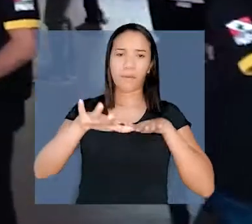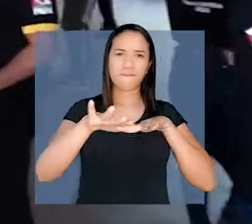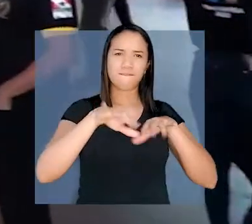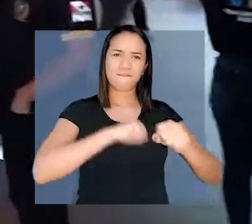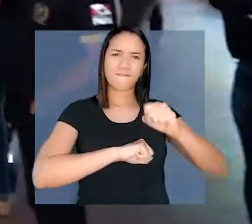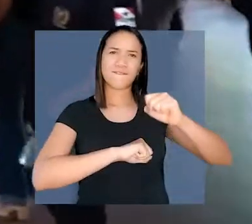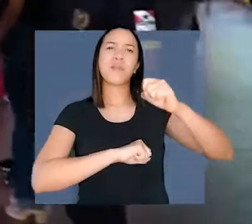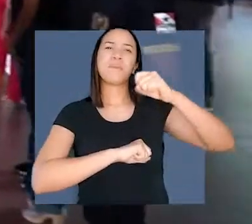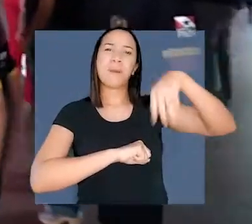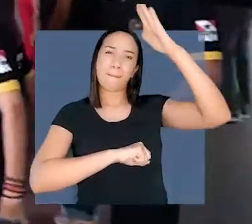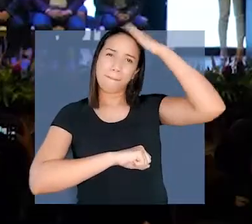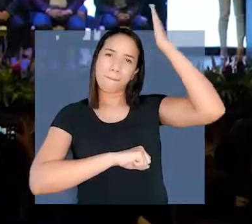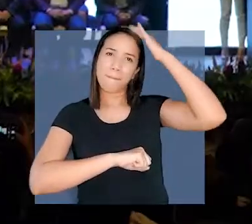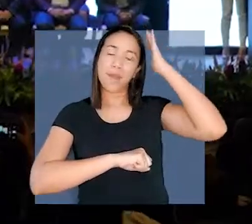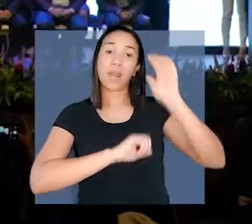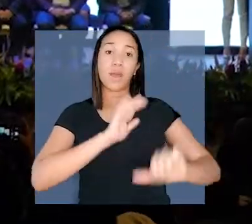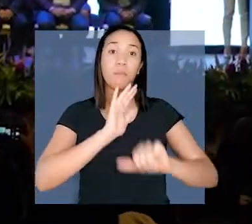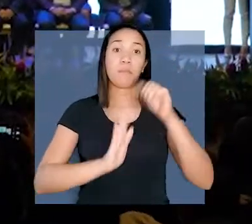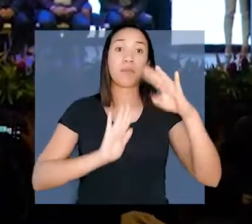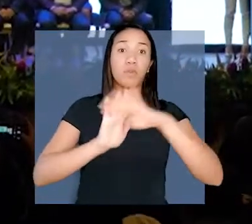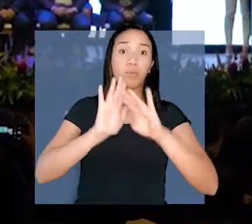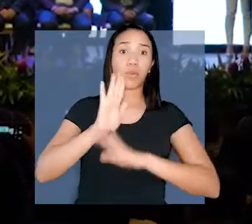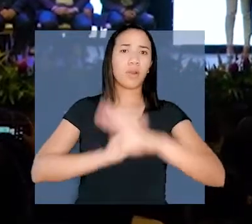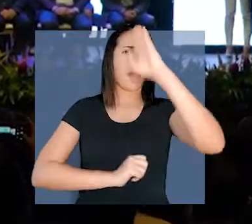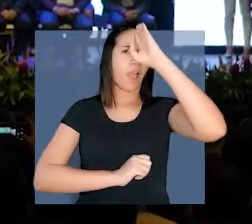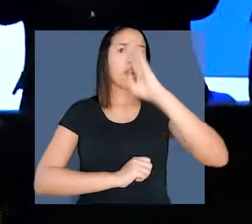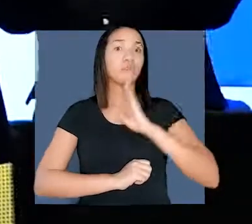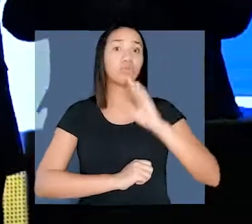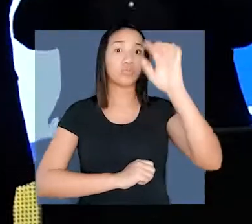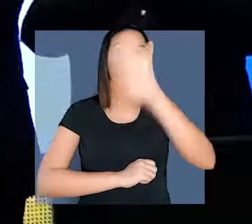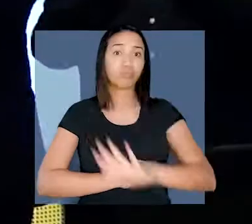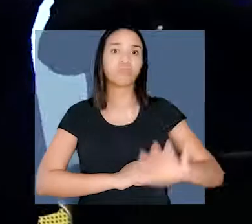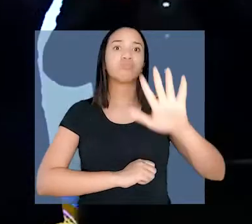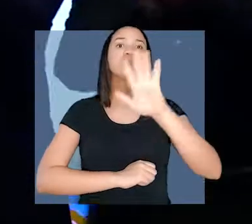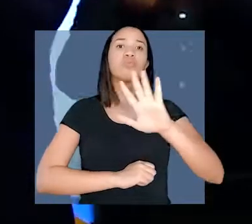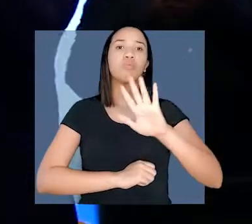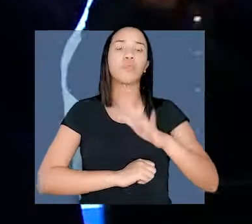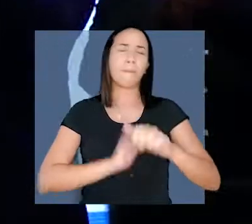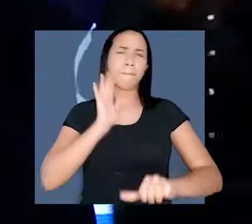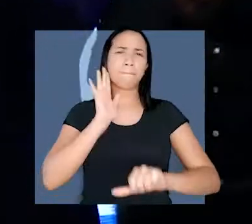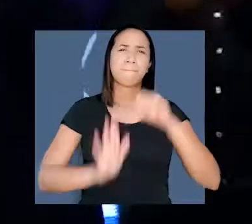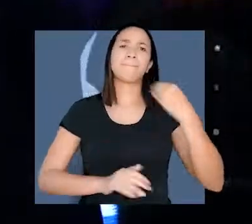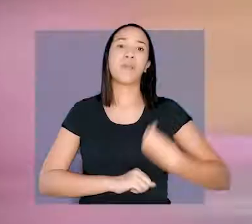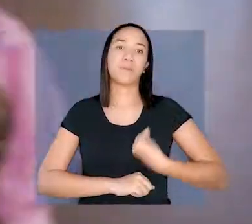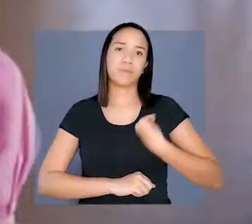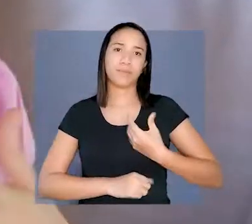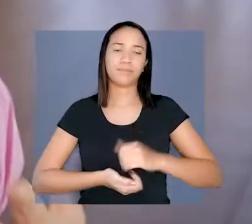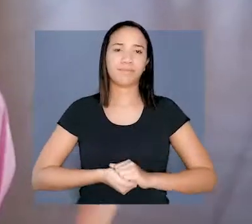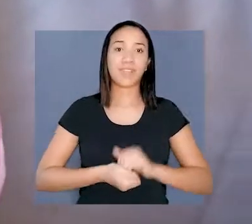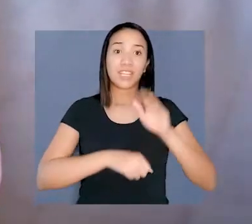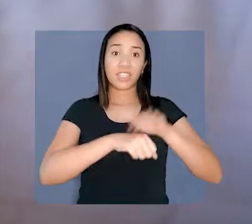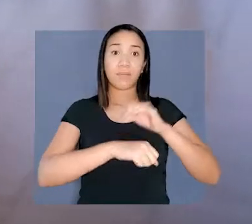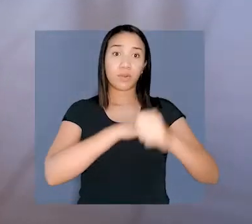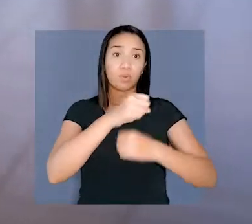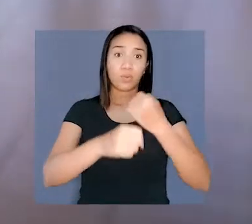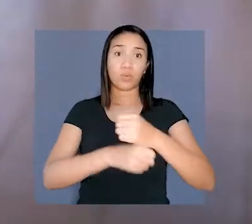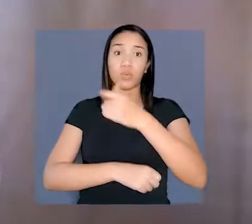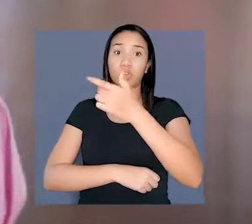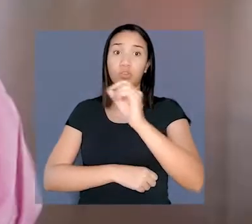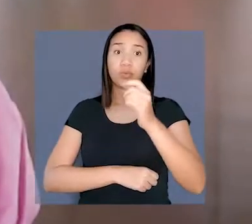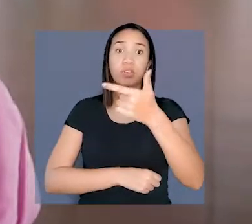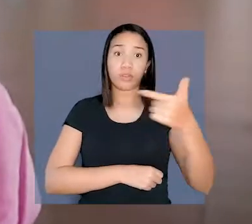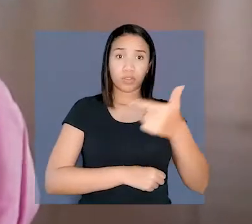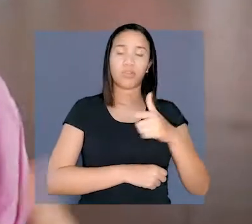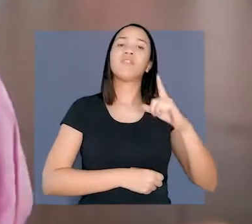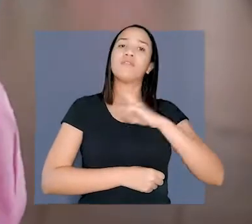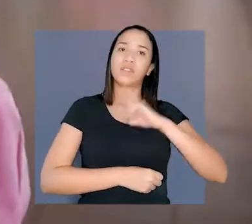Pará, o maior programa de ensino superior gratuito do país, é pioneiro no formato presencial. A chamada 2022 também vai